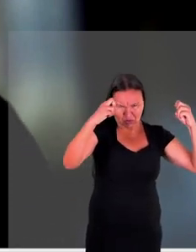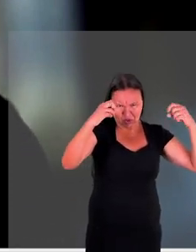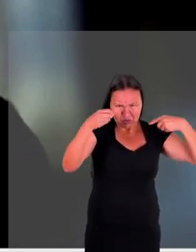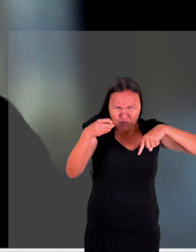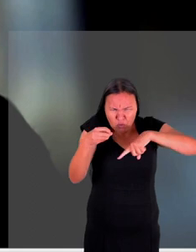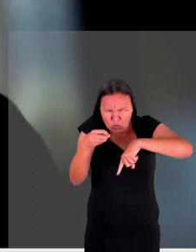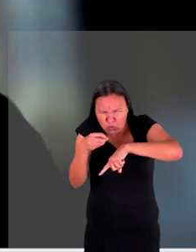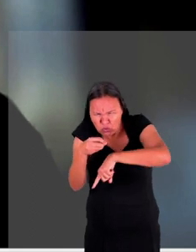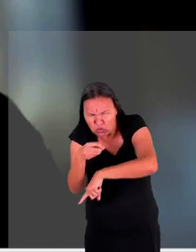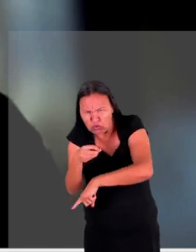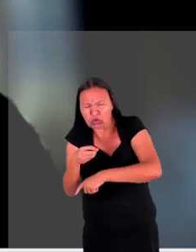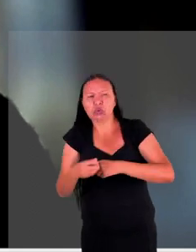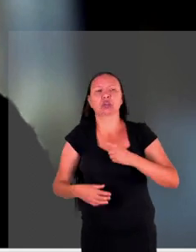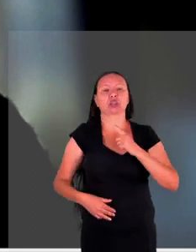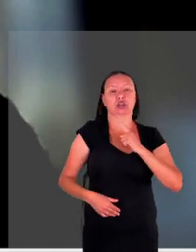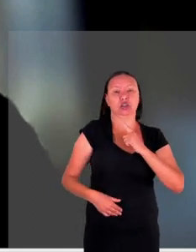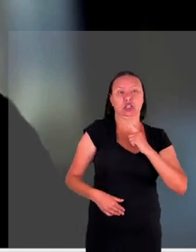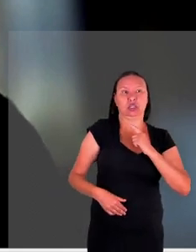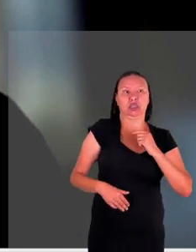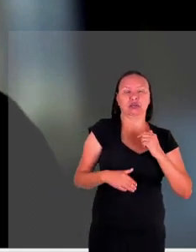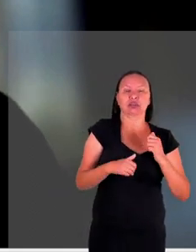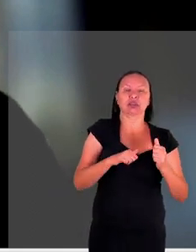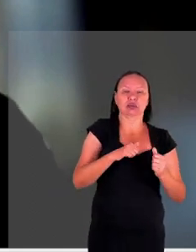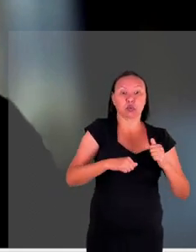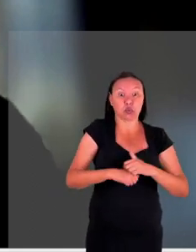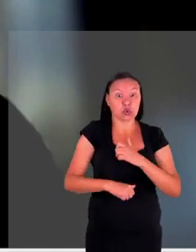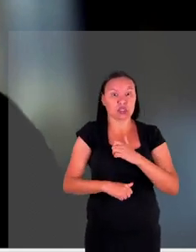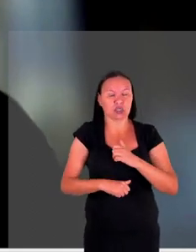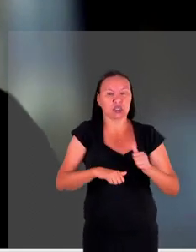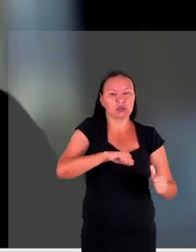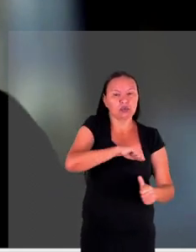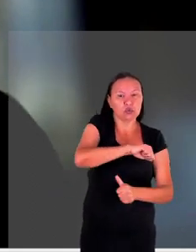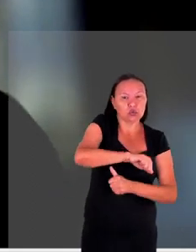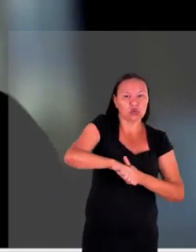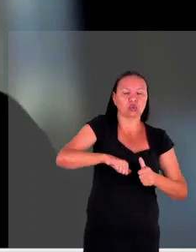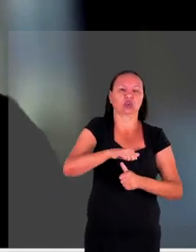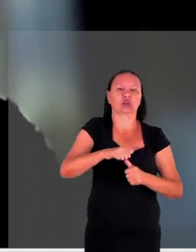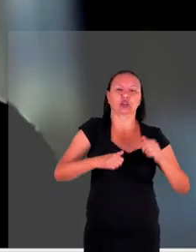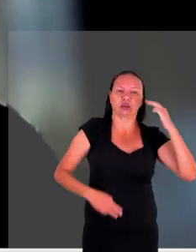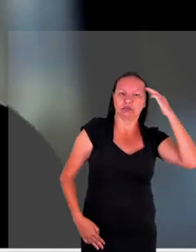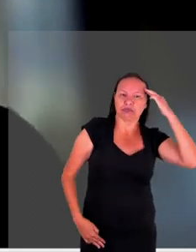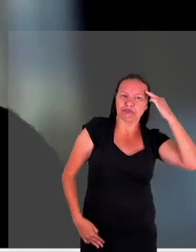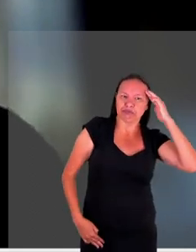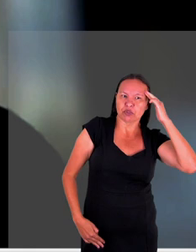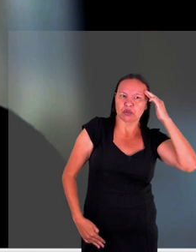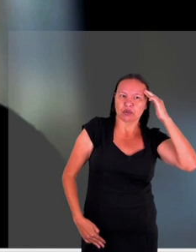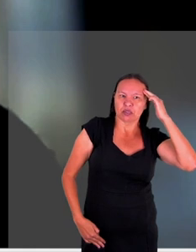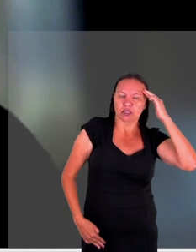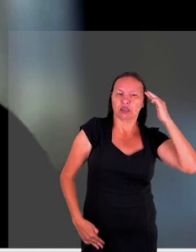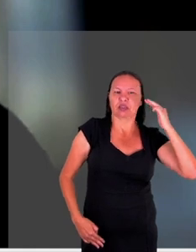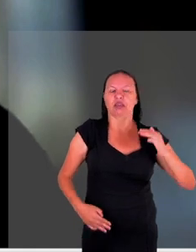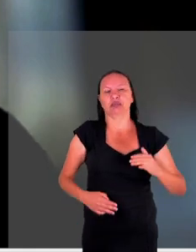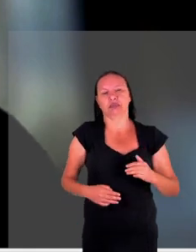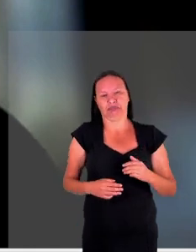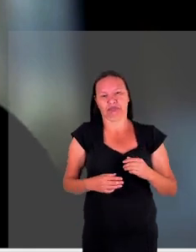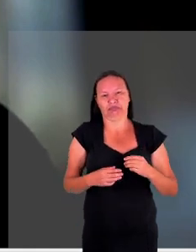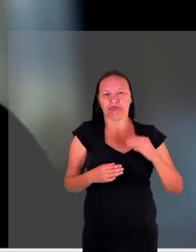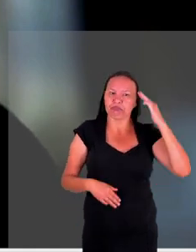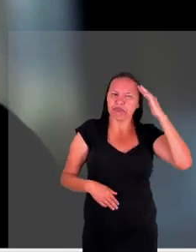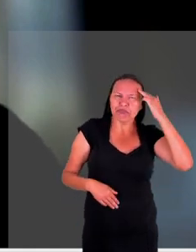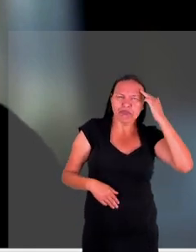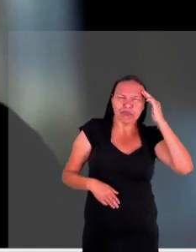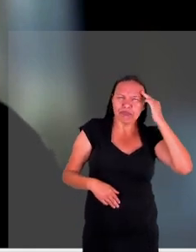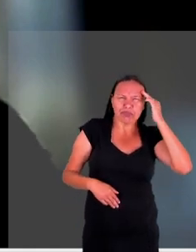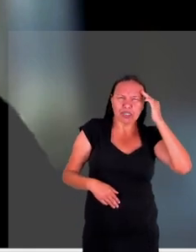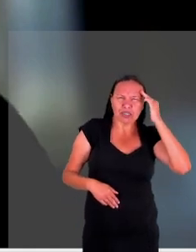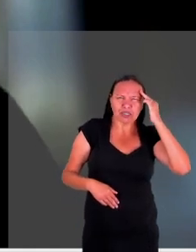porque a gente tem que conseguir mudar realmente a nossa mentalidade para entender não